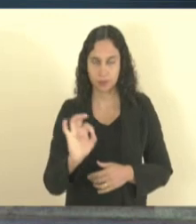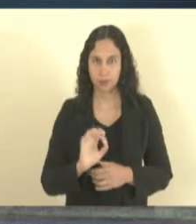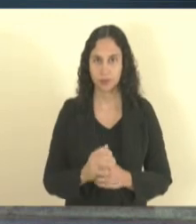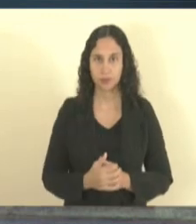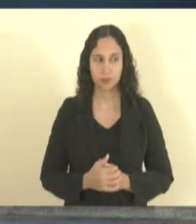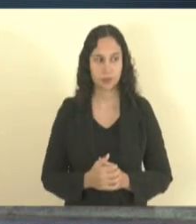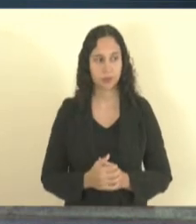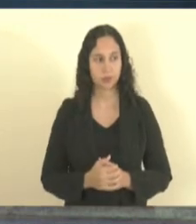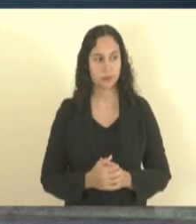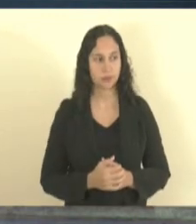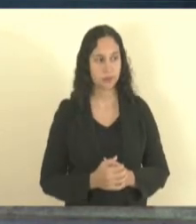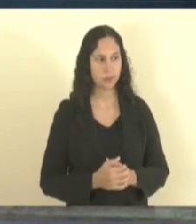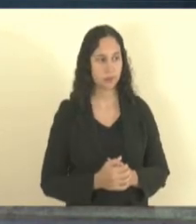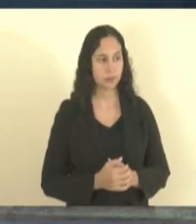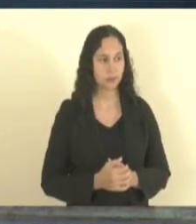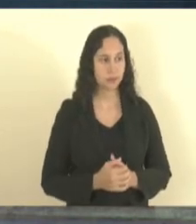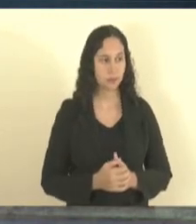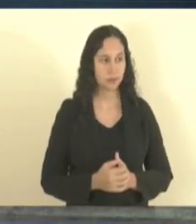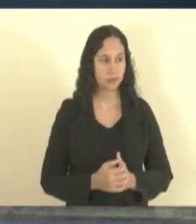pode ir.